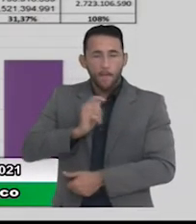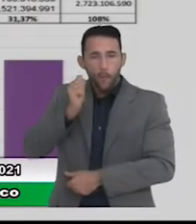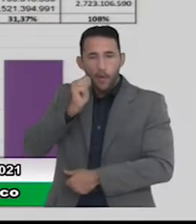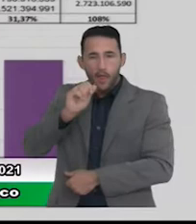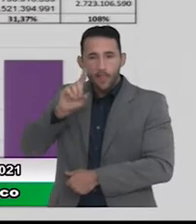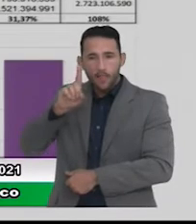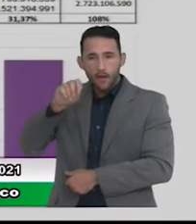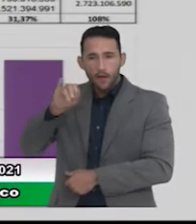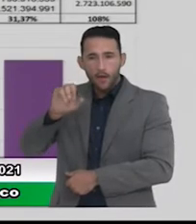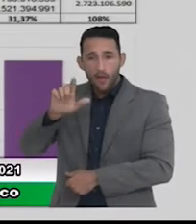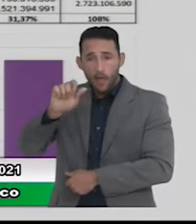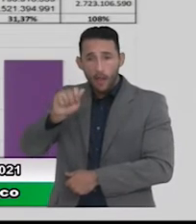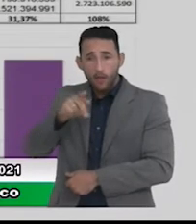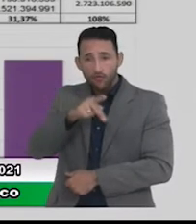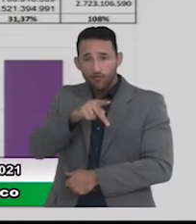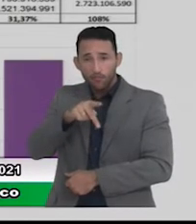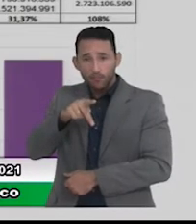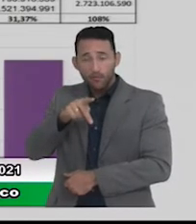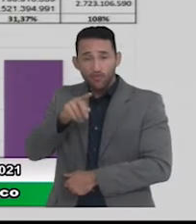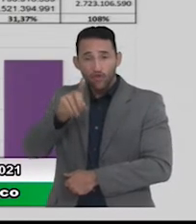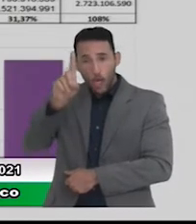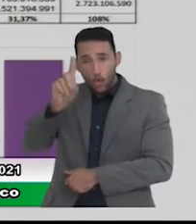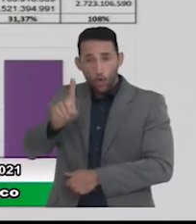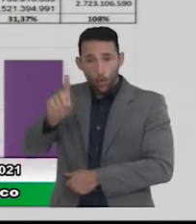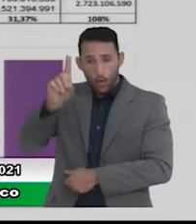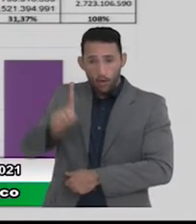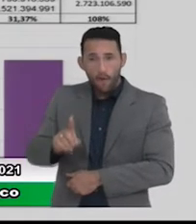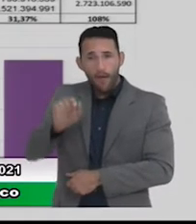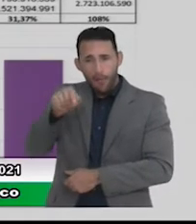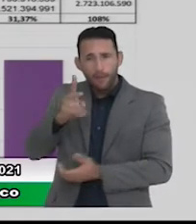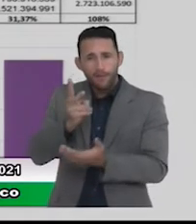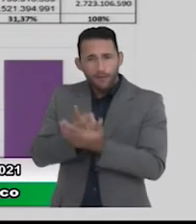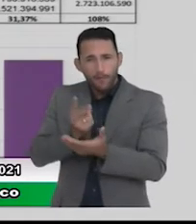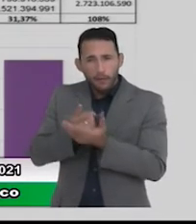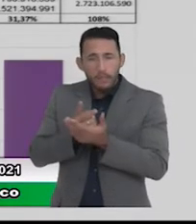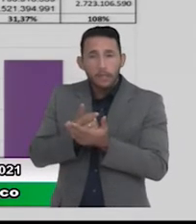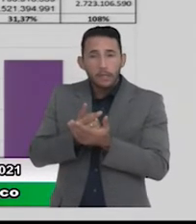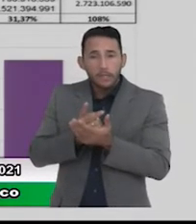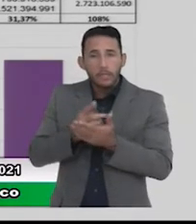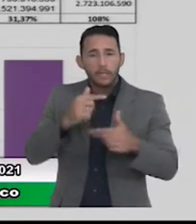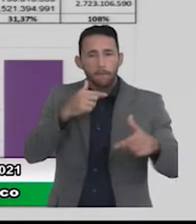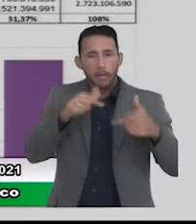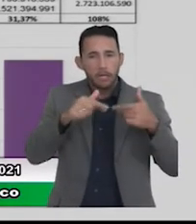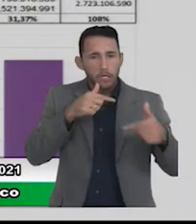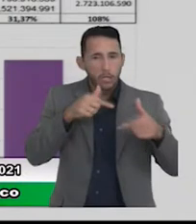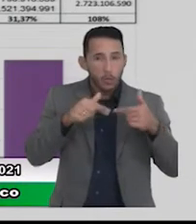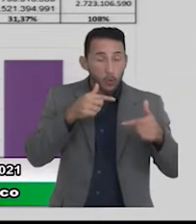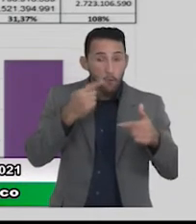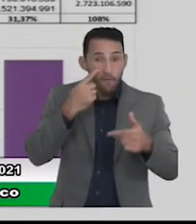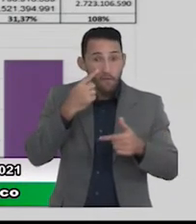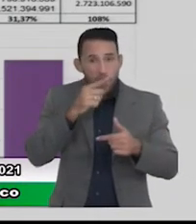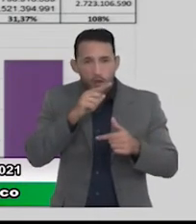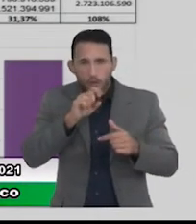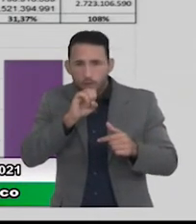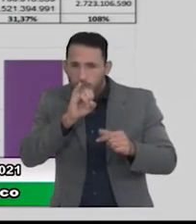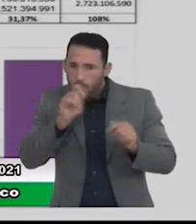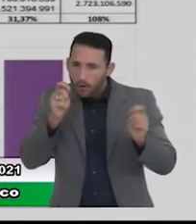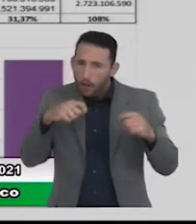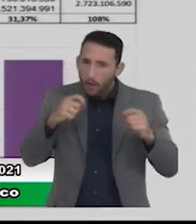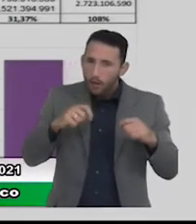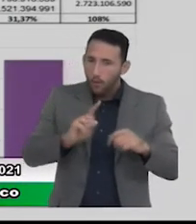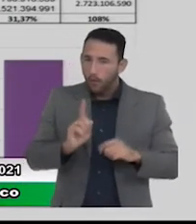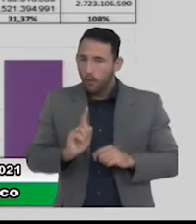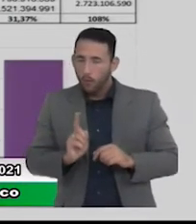dívidas públicas aqui da subsecretaria do tesouro trabalhando com as questões do precatório então eles estão bem por